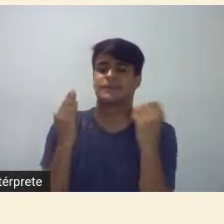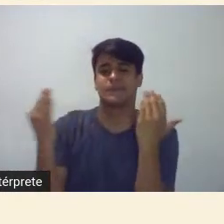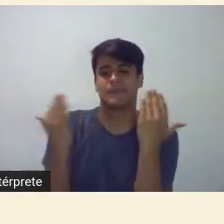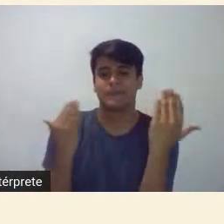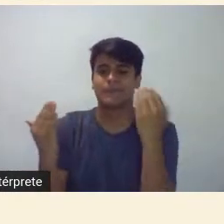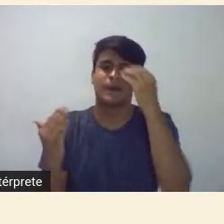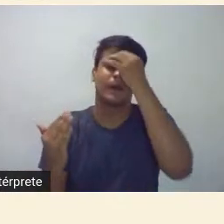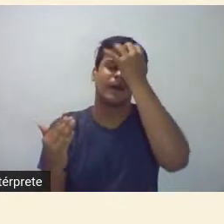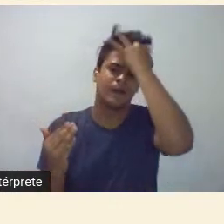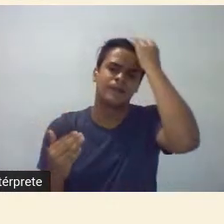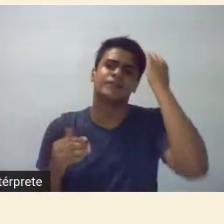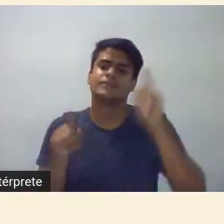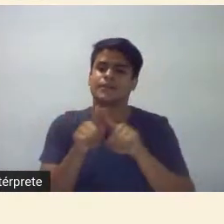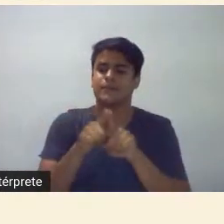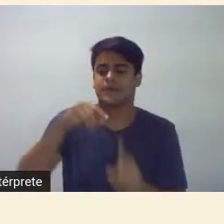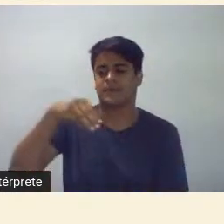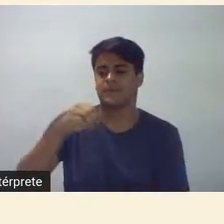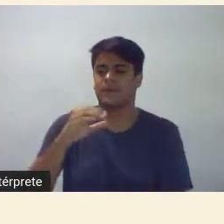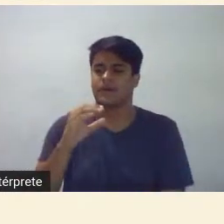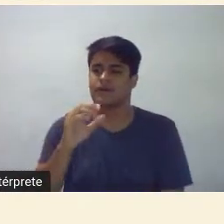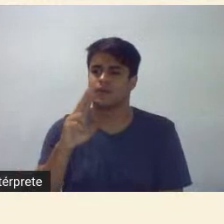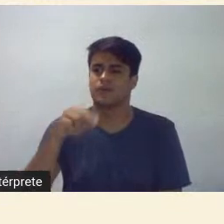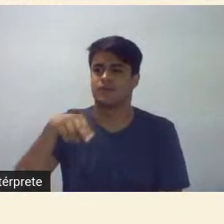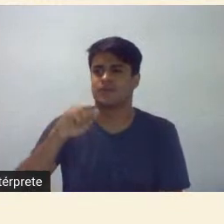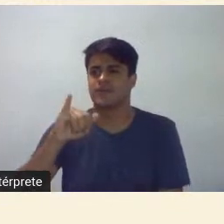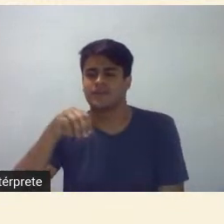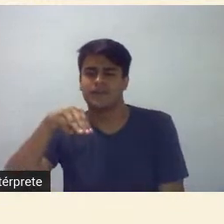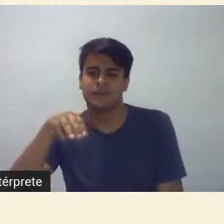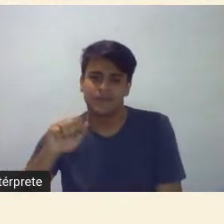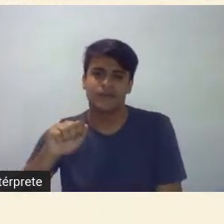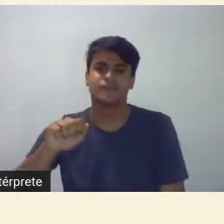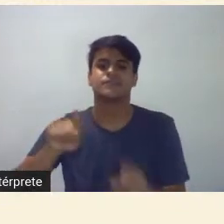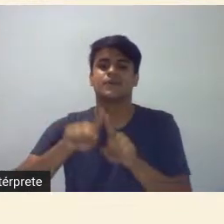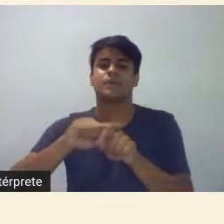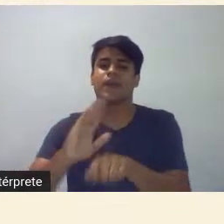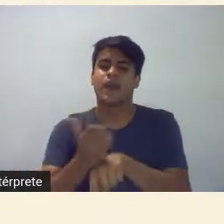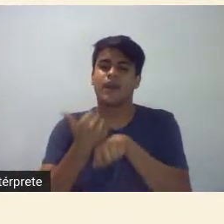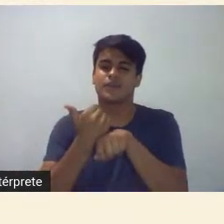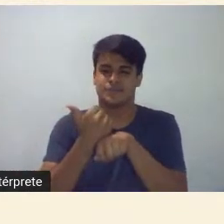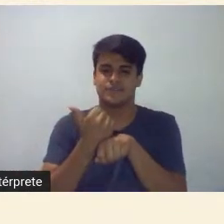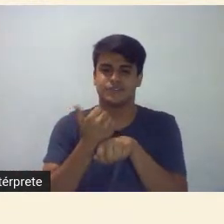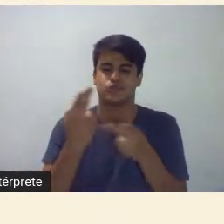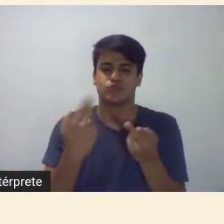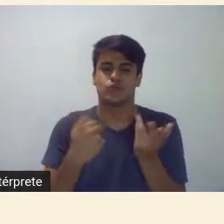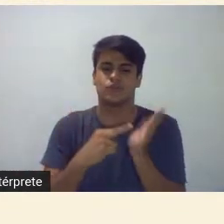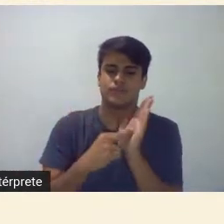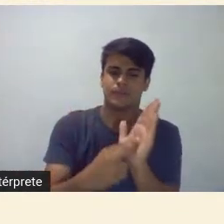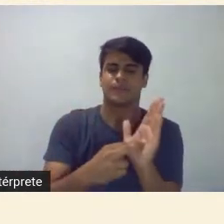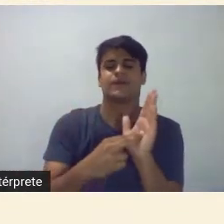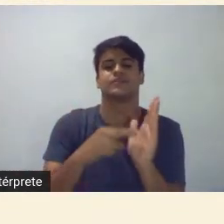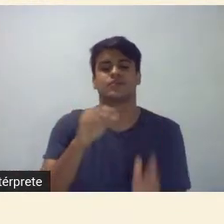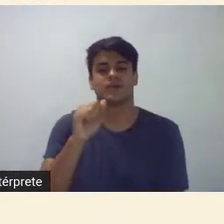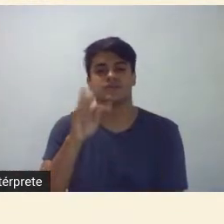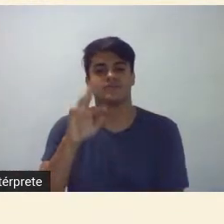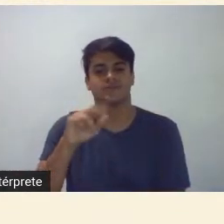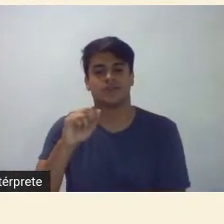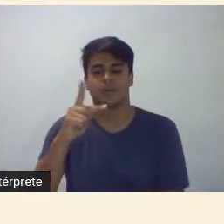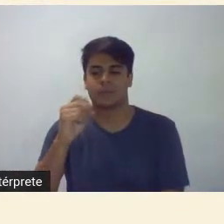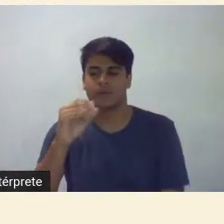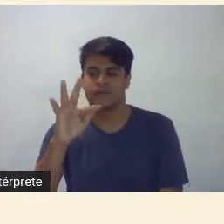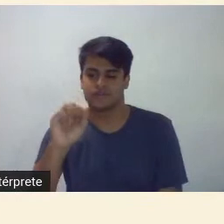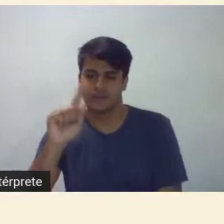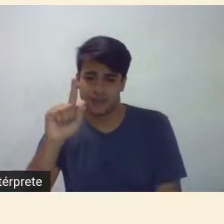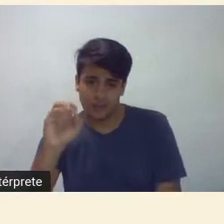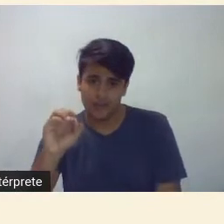de Macunaíma um pouco anterior ao lançamento do manifesto antropófago a revista a participação na